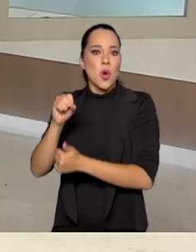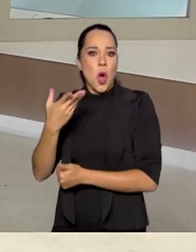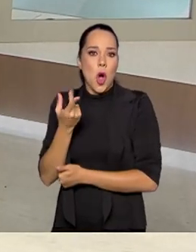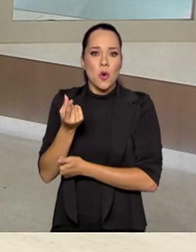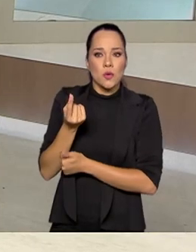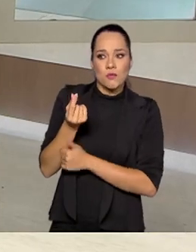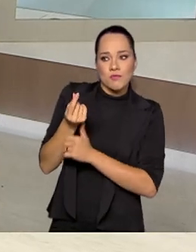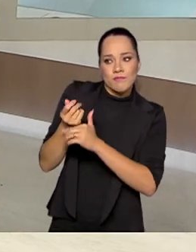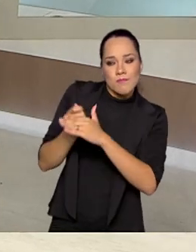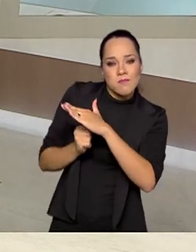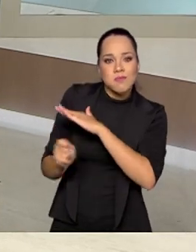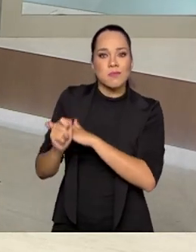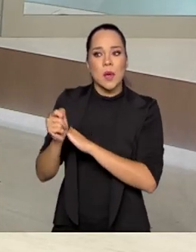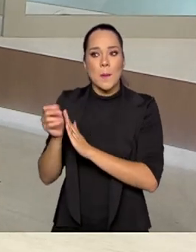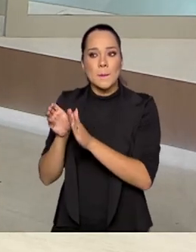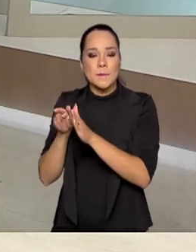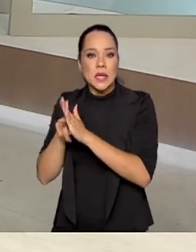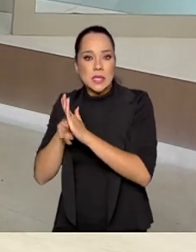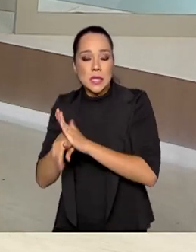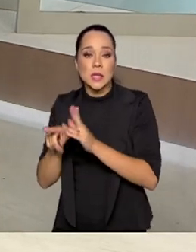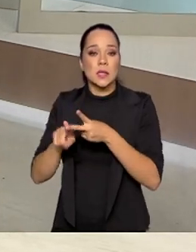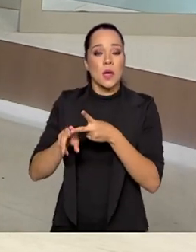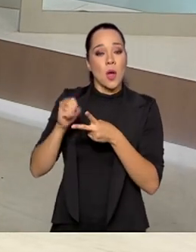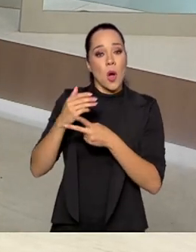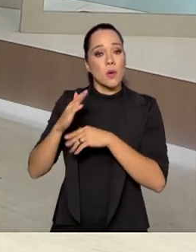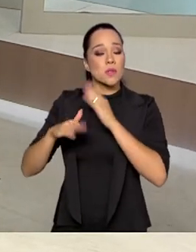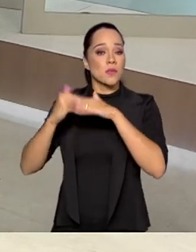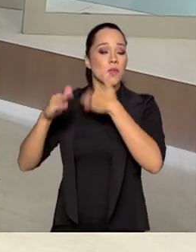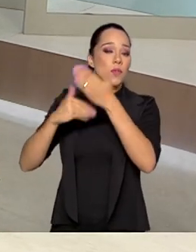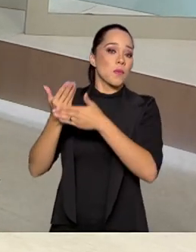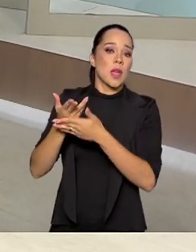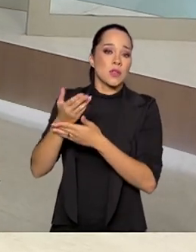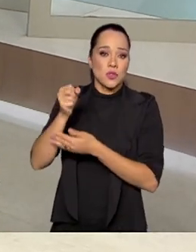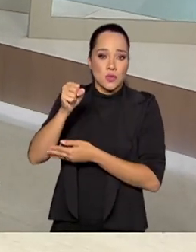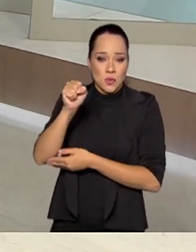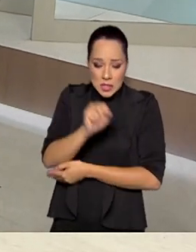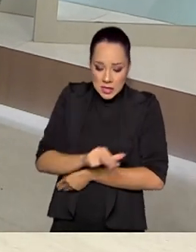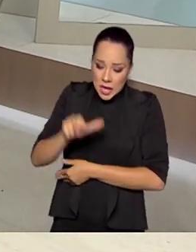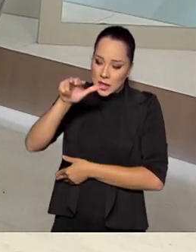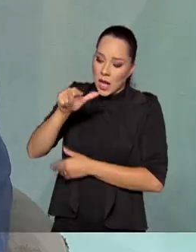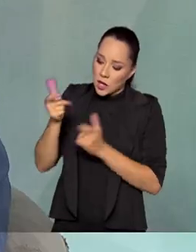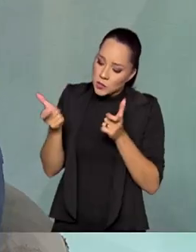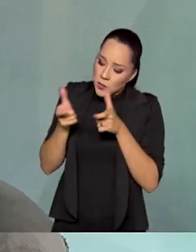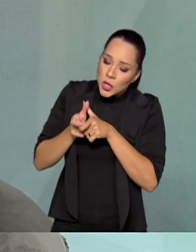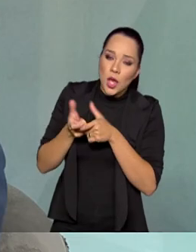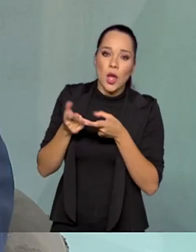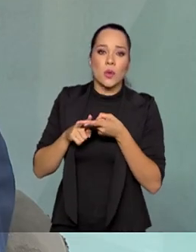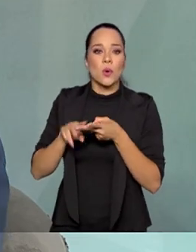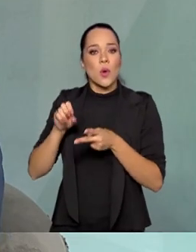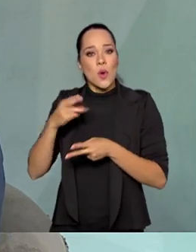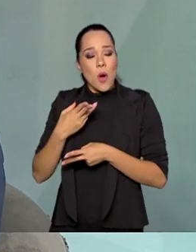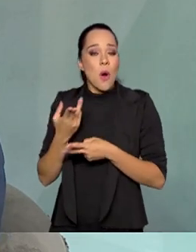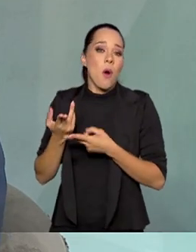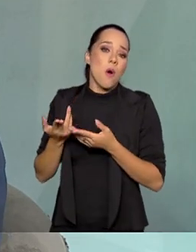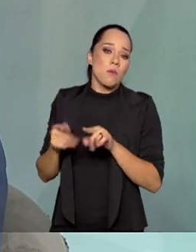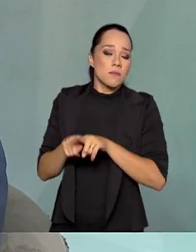financiamento de alguma pesquisa, seja com desenvolvimento de um nanossatélite, um CubeSat, ou fazendo